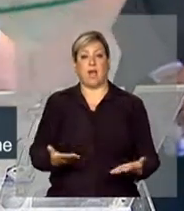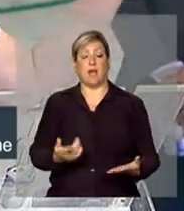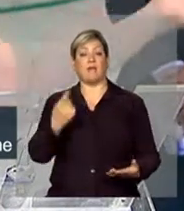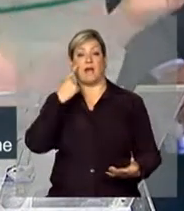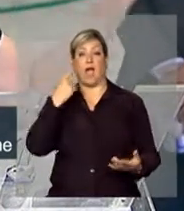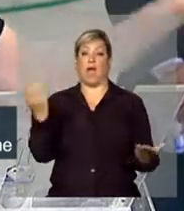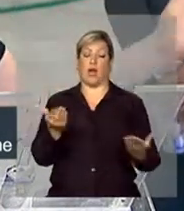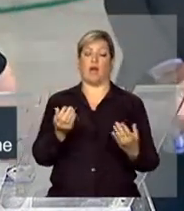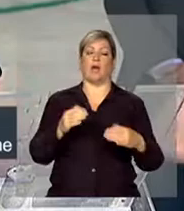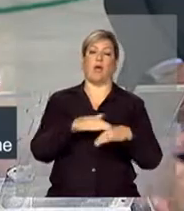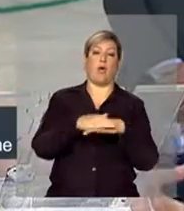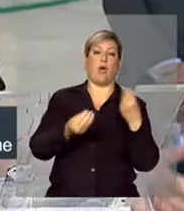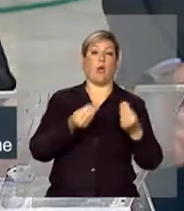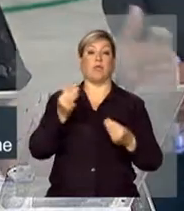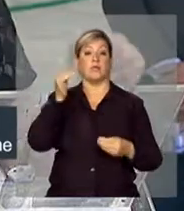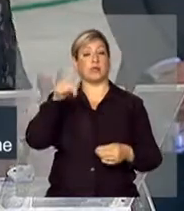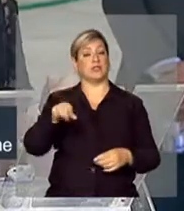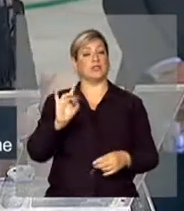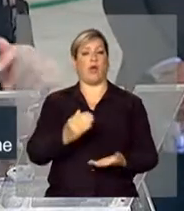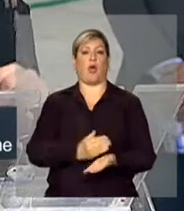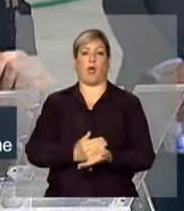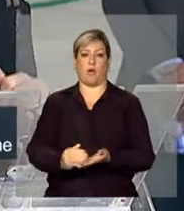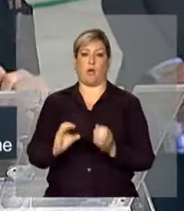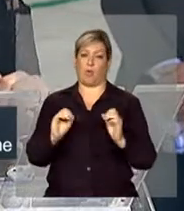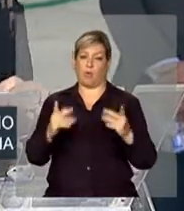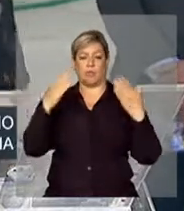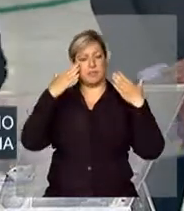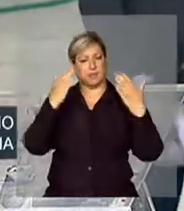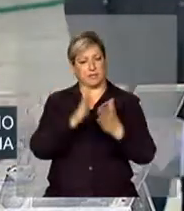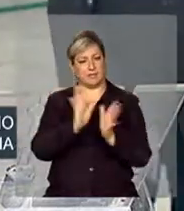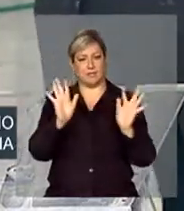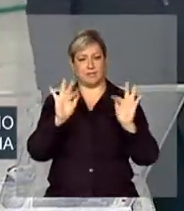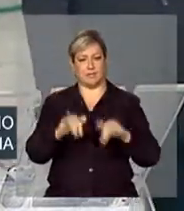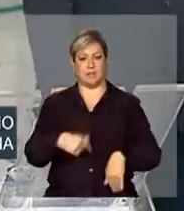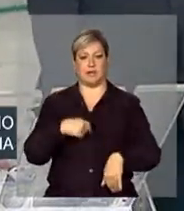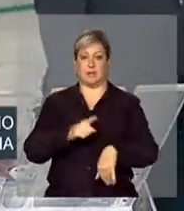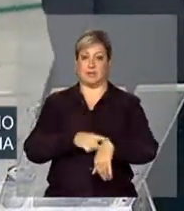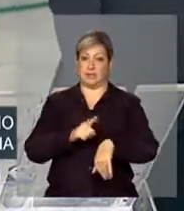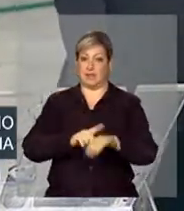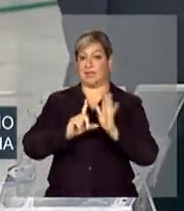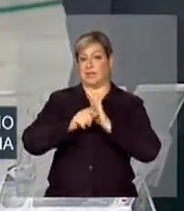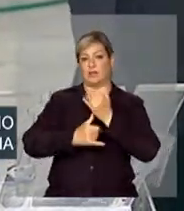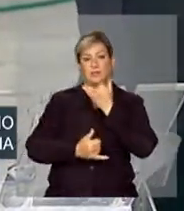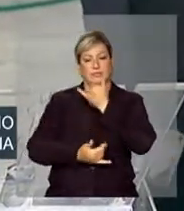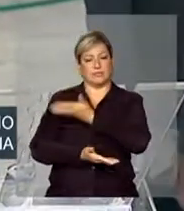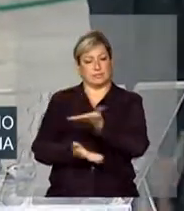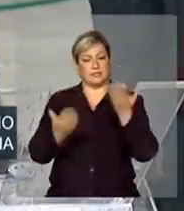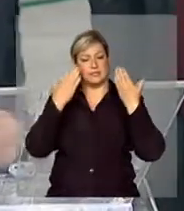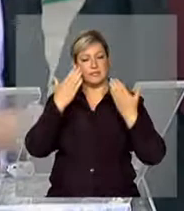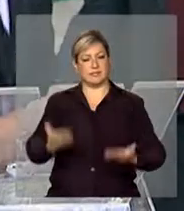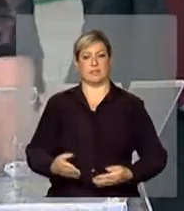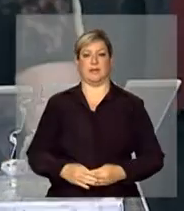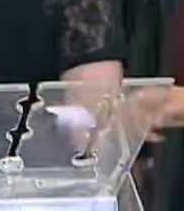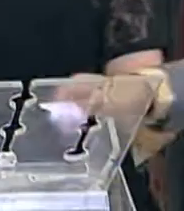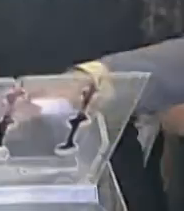futuro. Por quê? Porque isso é só um começo. Gente, obrigado, que eu já estou super atrasada. Obrigado a todos.